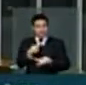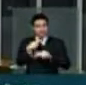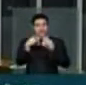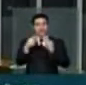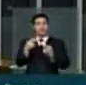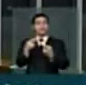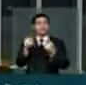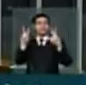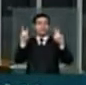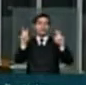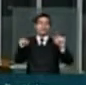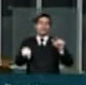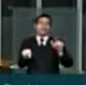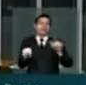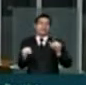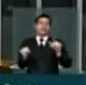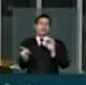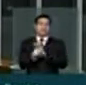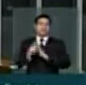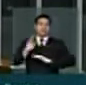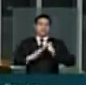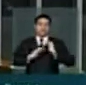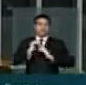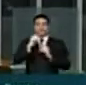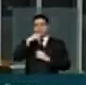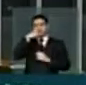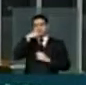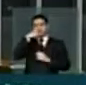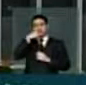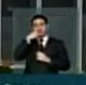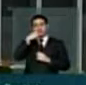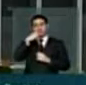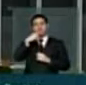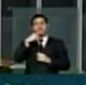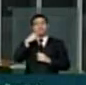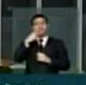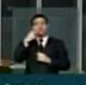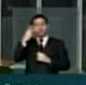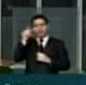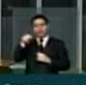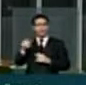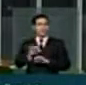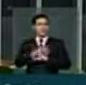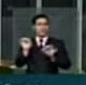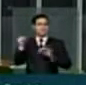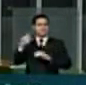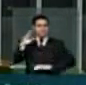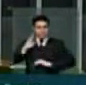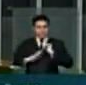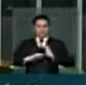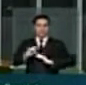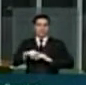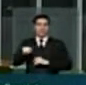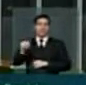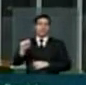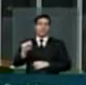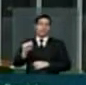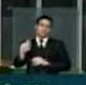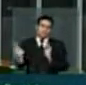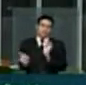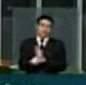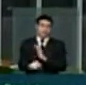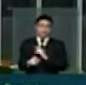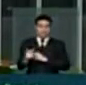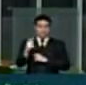respeito desta grande, desta grande profissão, que é exatamente a profissão do